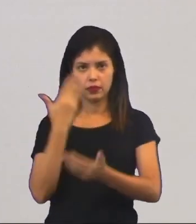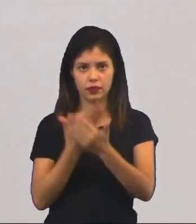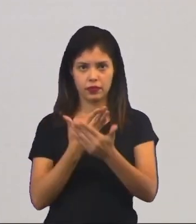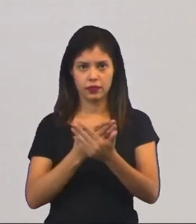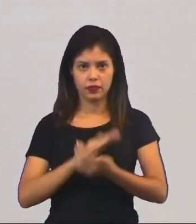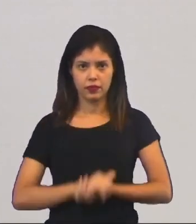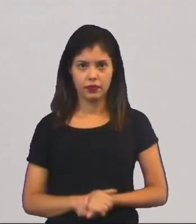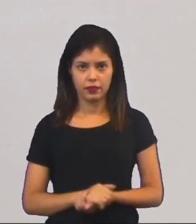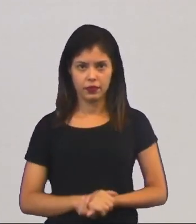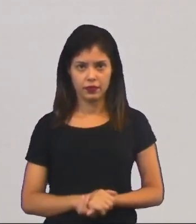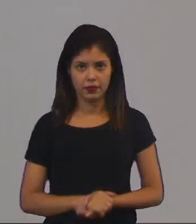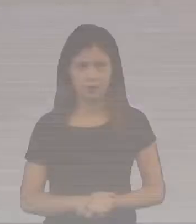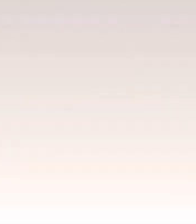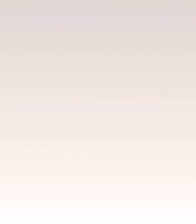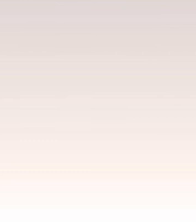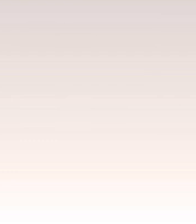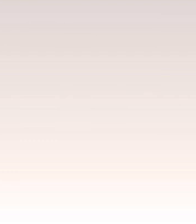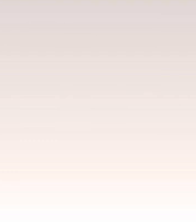a próxima!